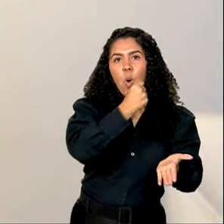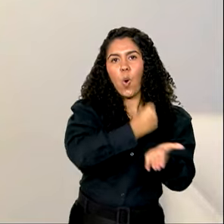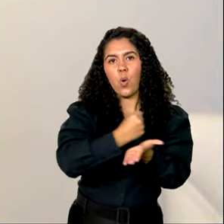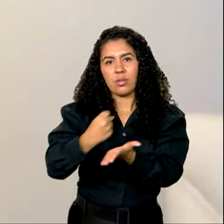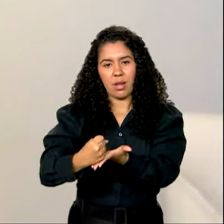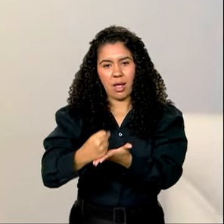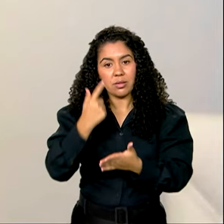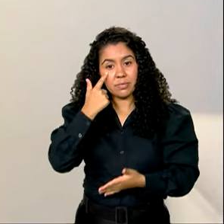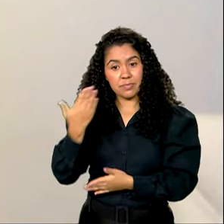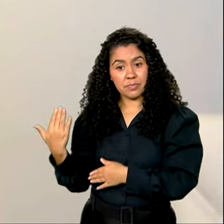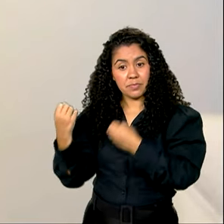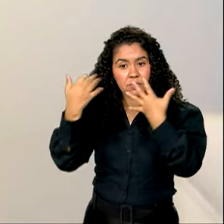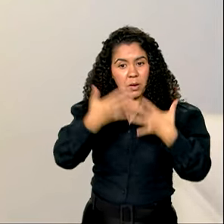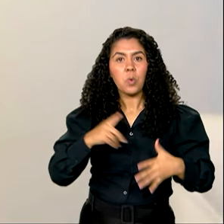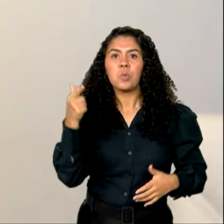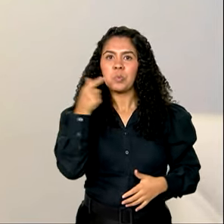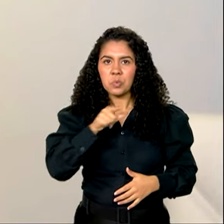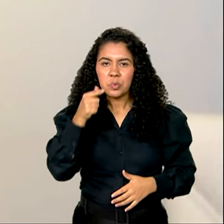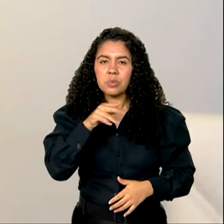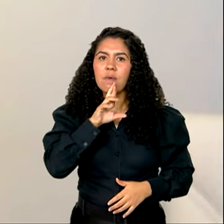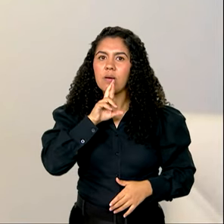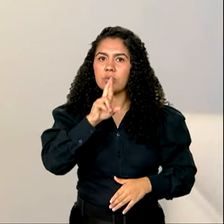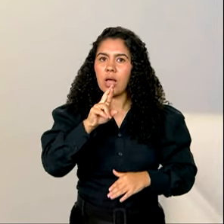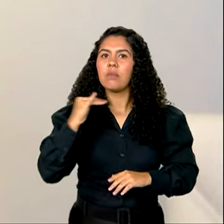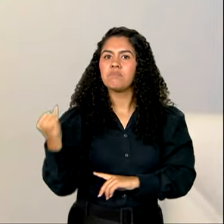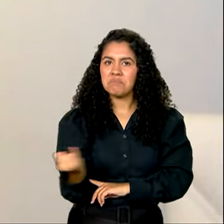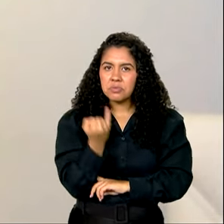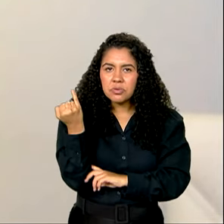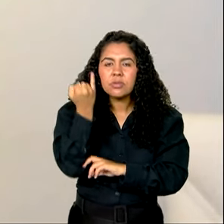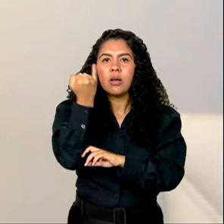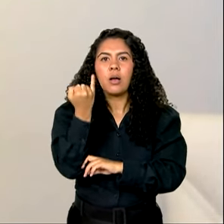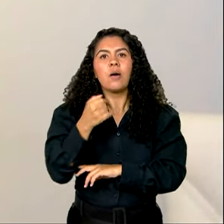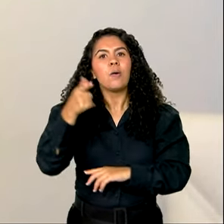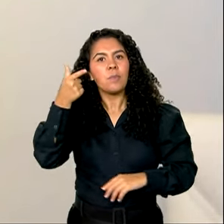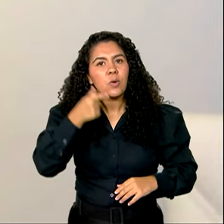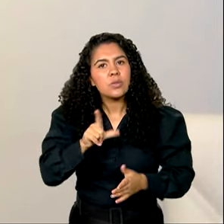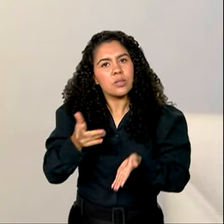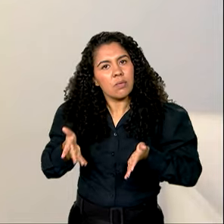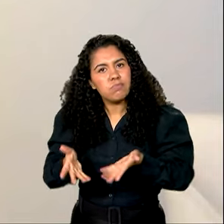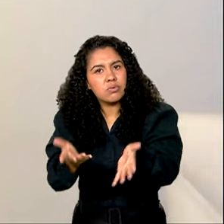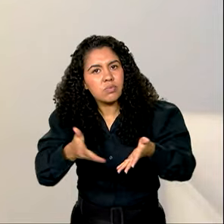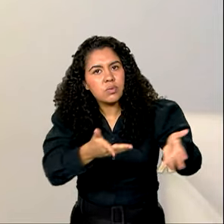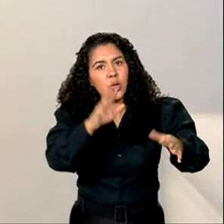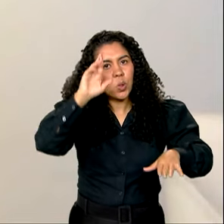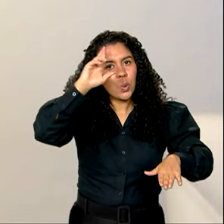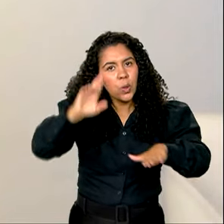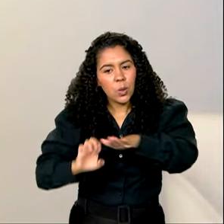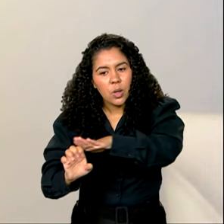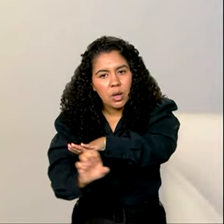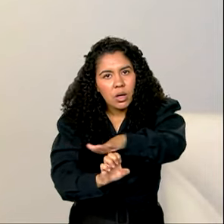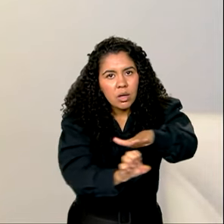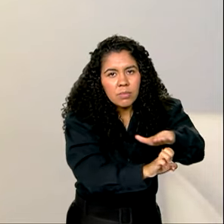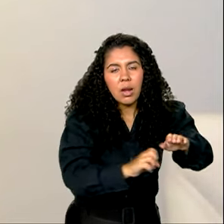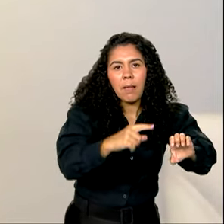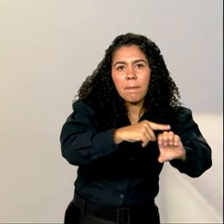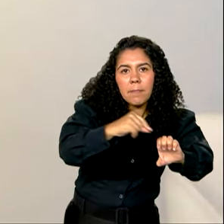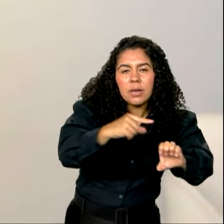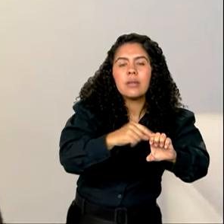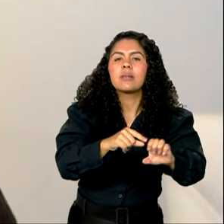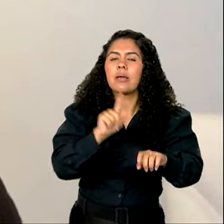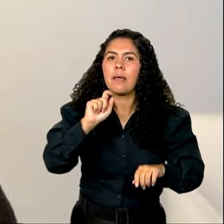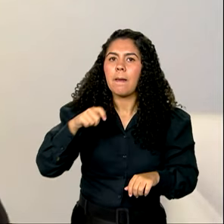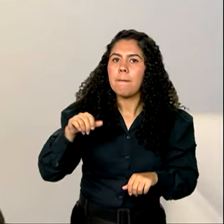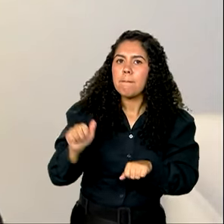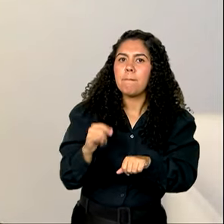gente tem tido um desempenho também importante em poder recuperar esses micro e pequenos empresários, que é importante para a estratégia do governo de